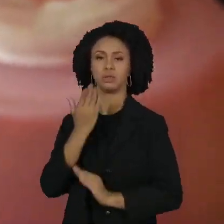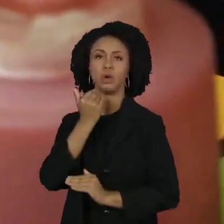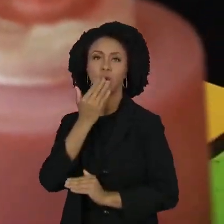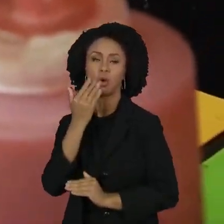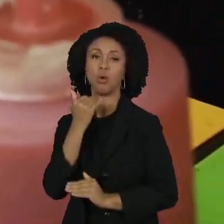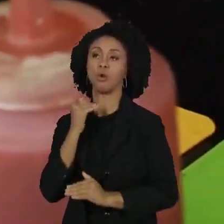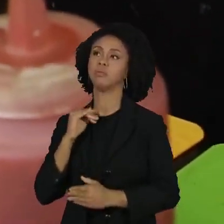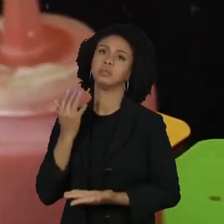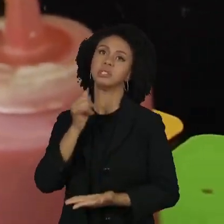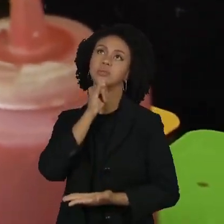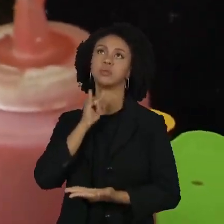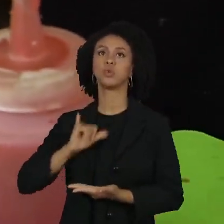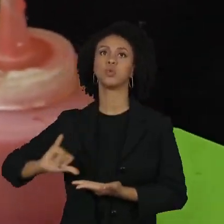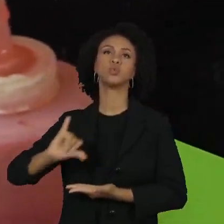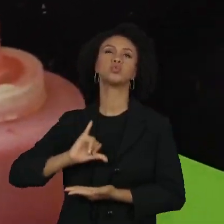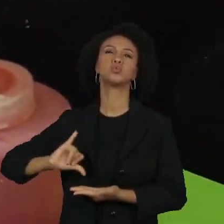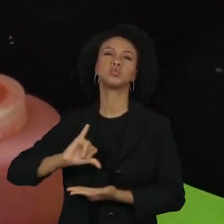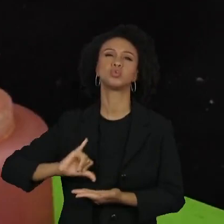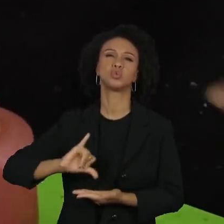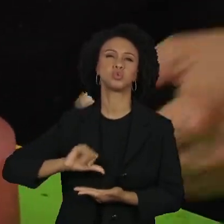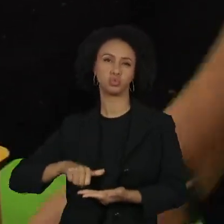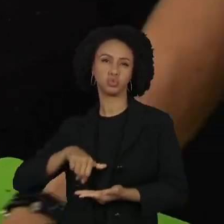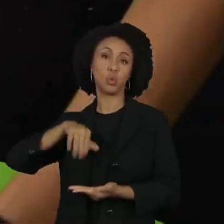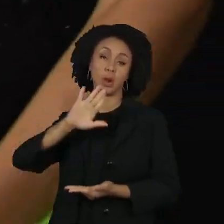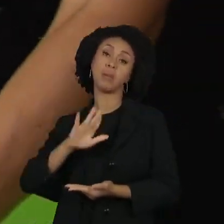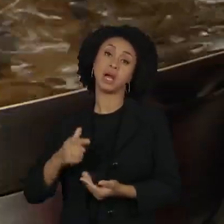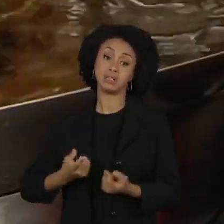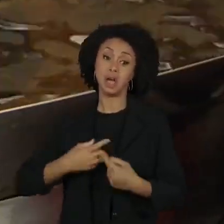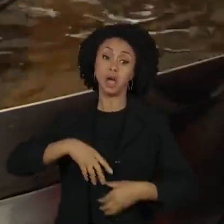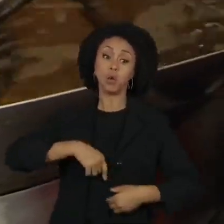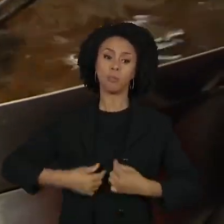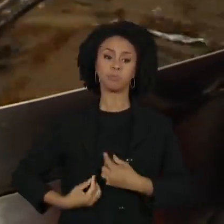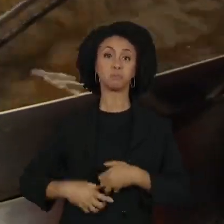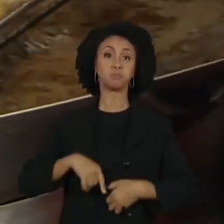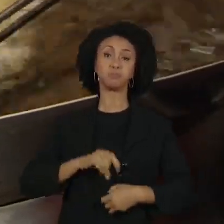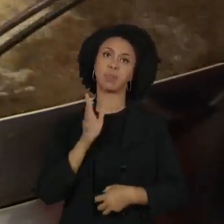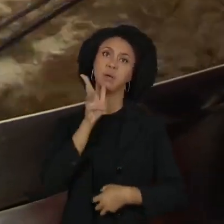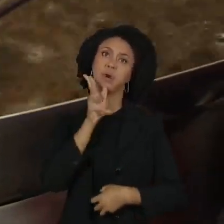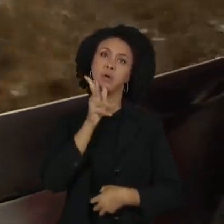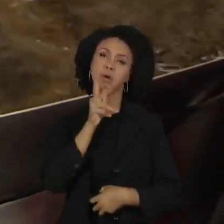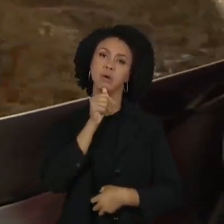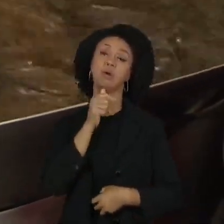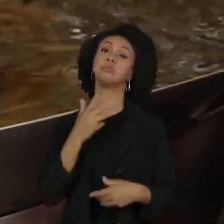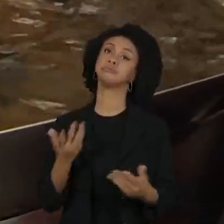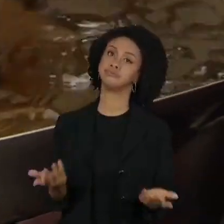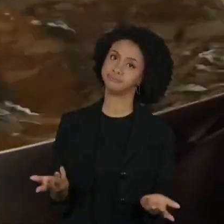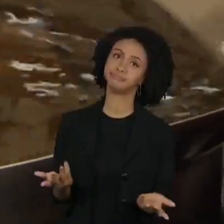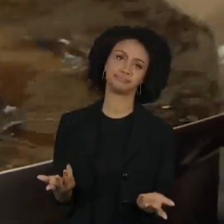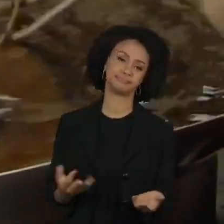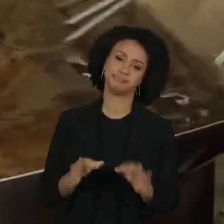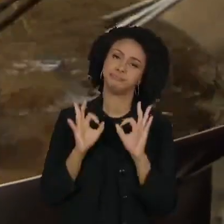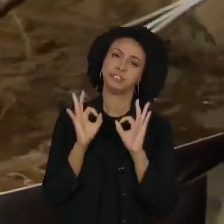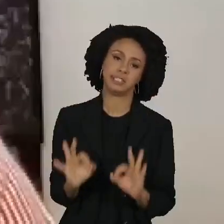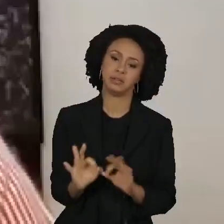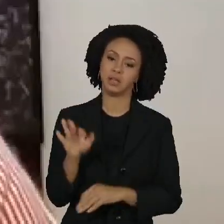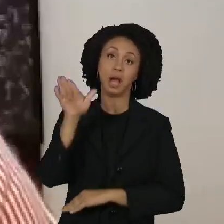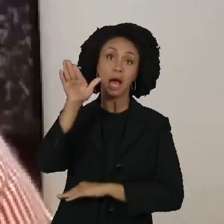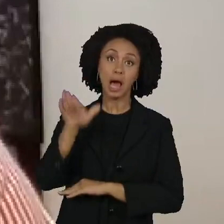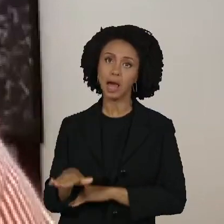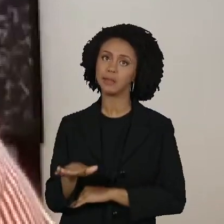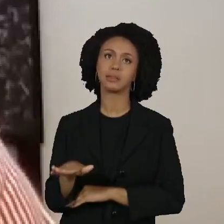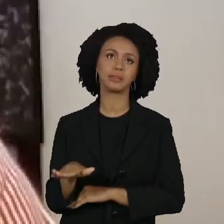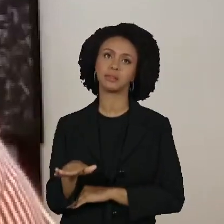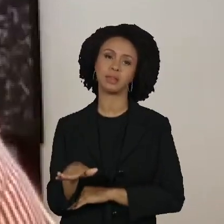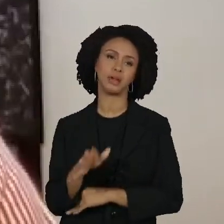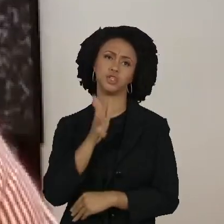ricos em gorduras, por exemplo, que a digestão vai ser mais demorada, com toda certeza o teu período da tarde, o teu rendimento